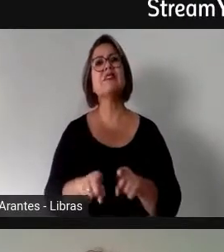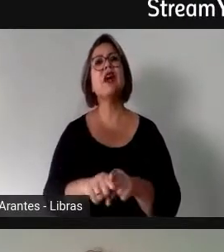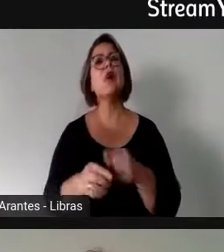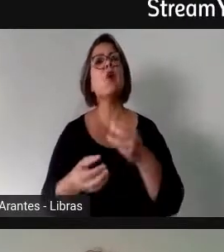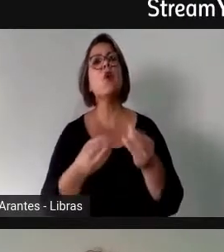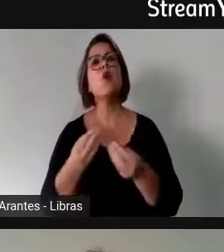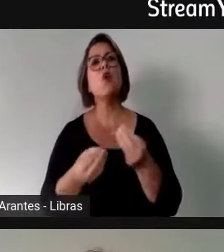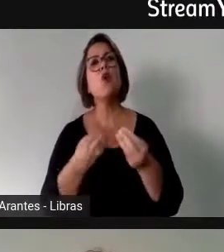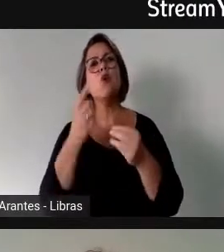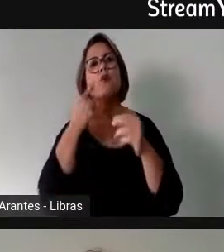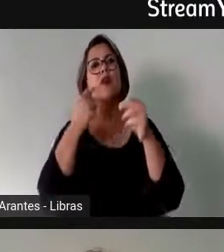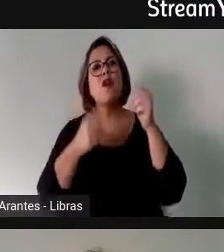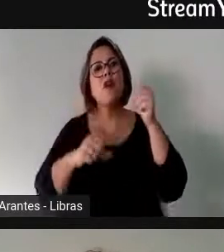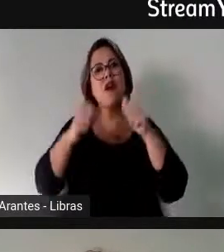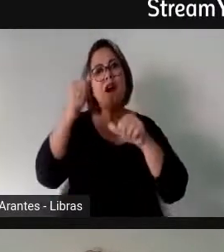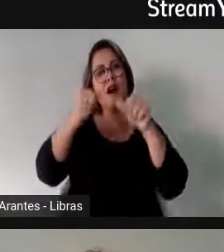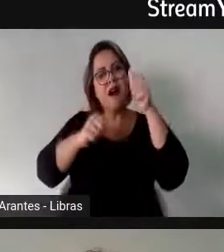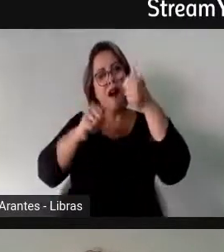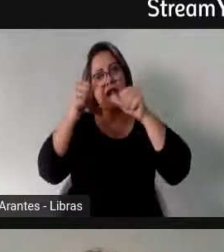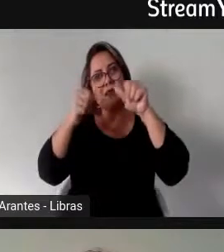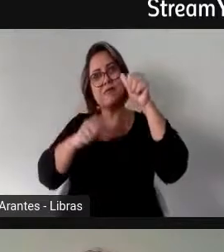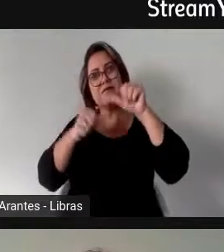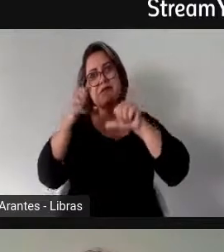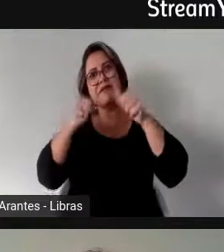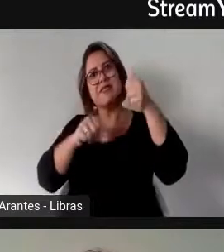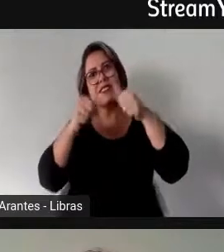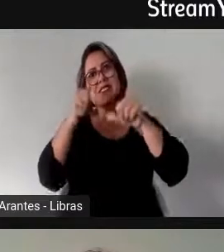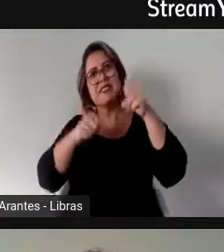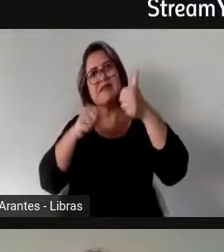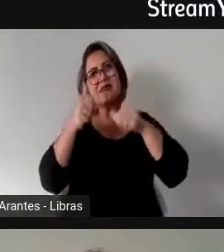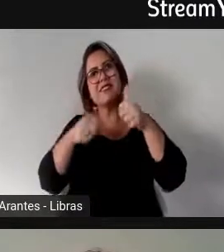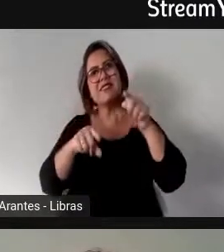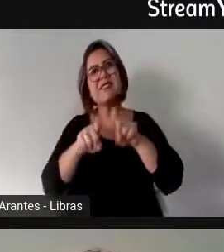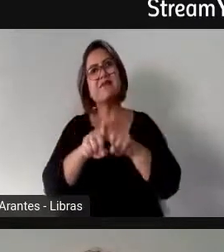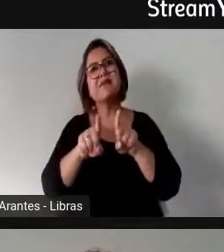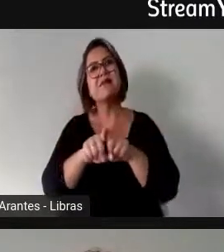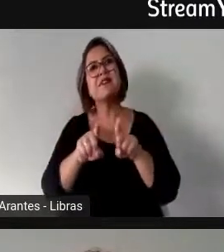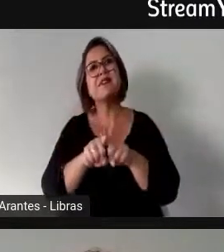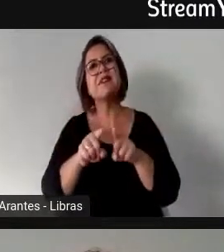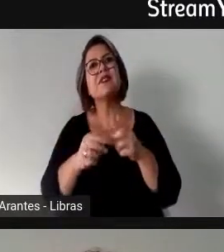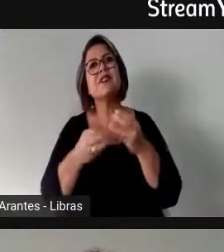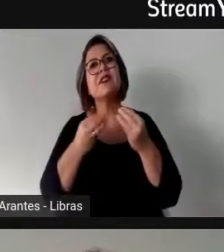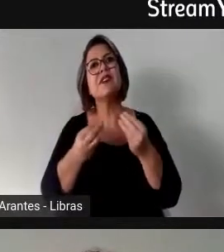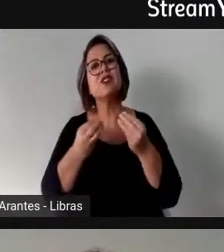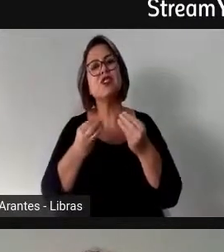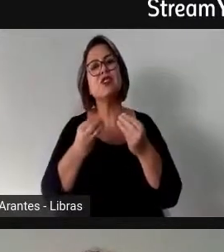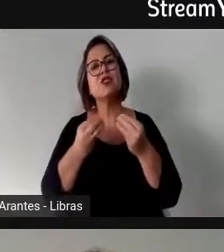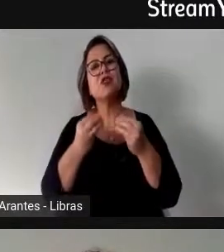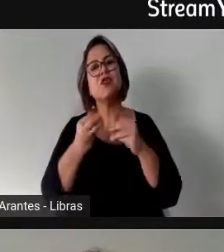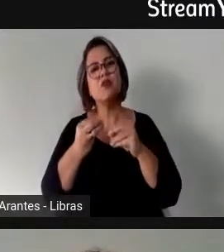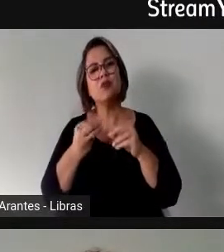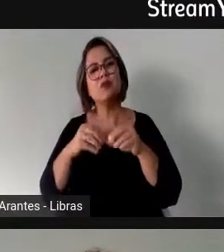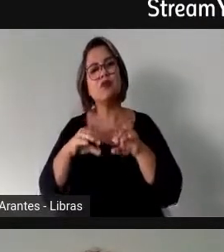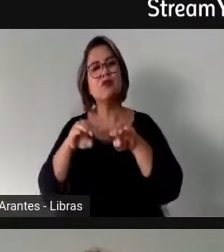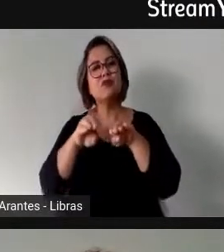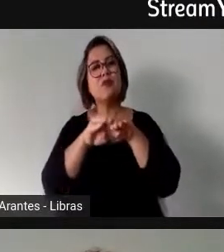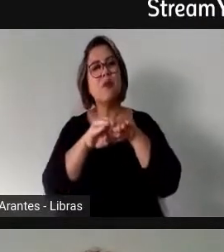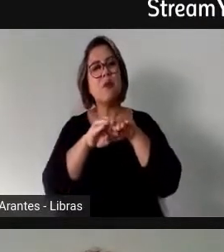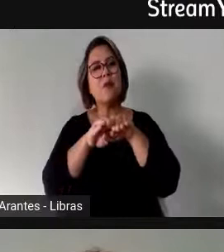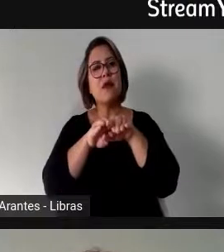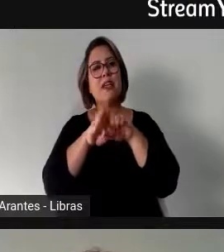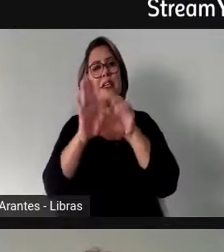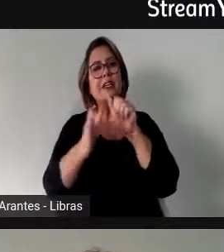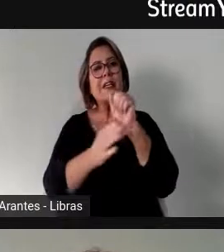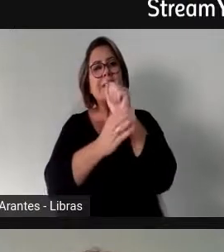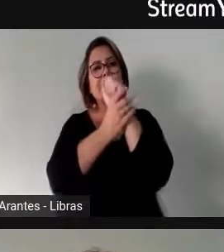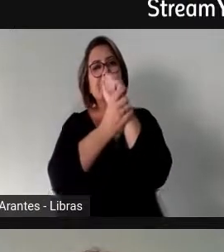avalia a perspectiva de paridade na política como uma garantia constitucional? Isso